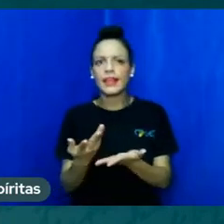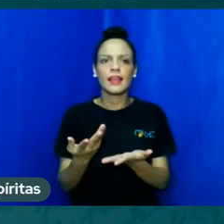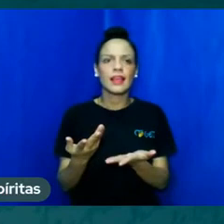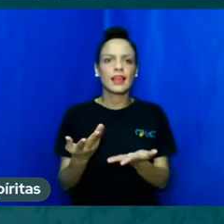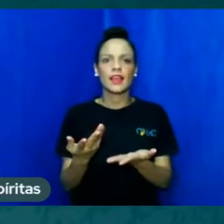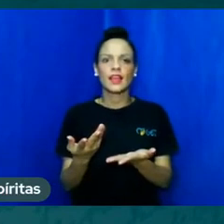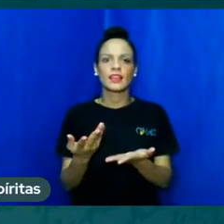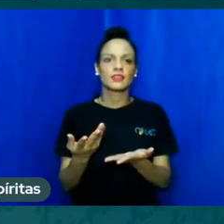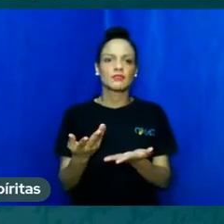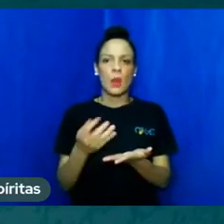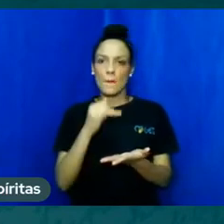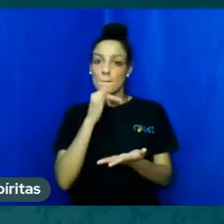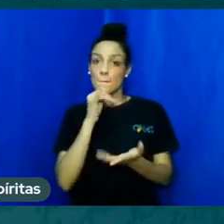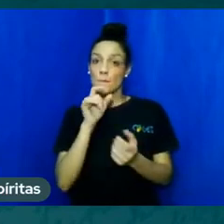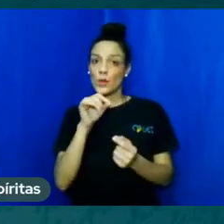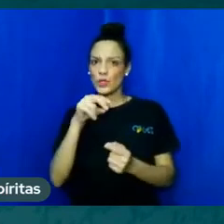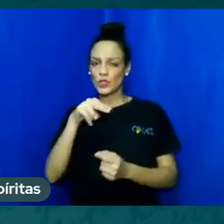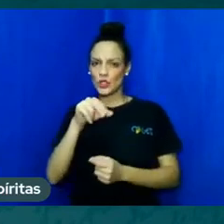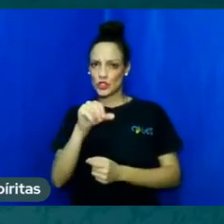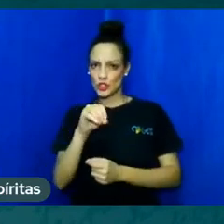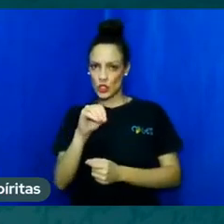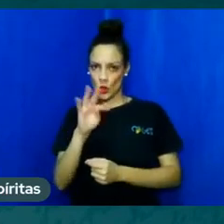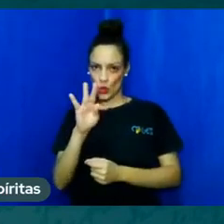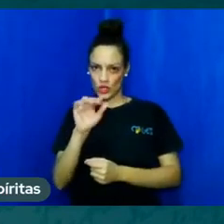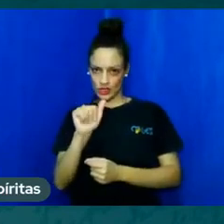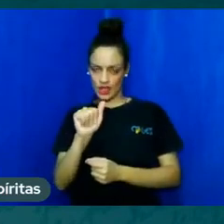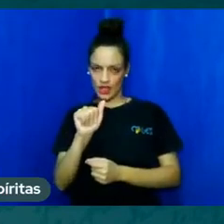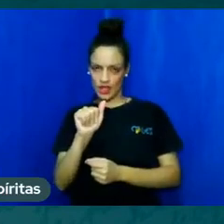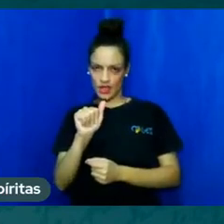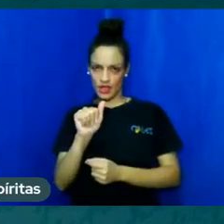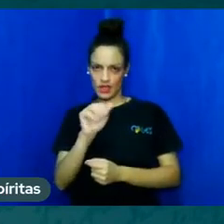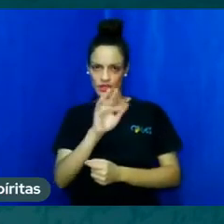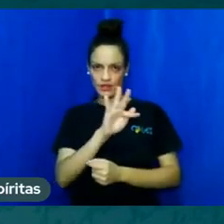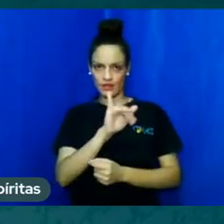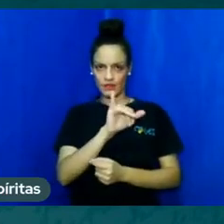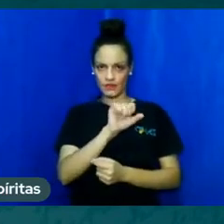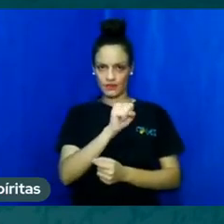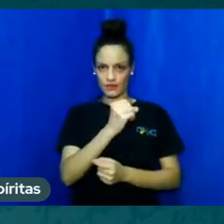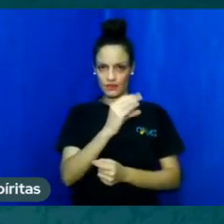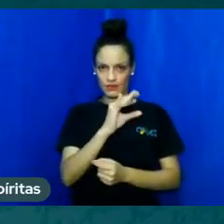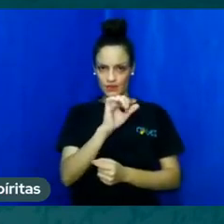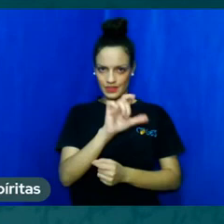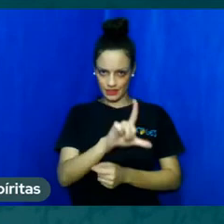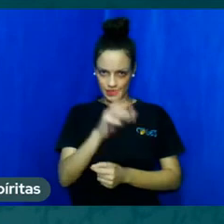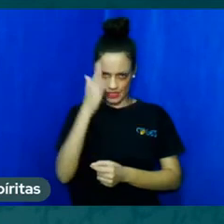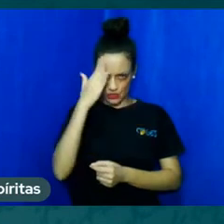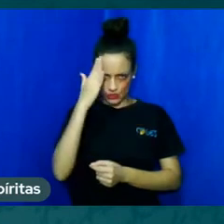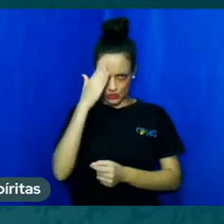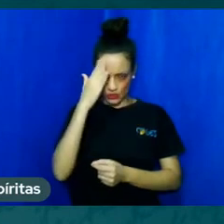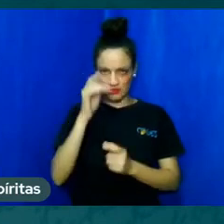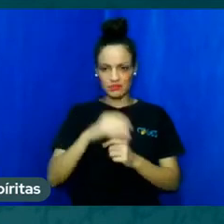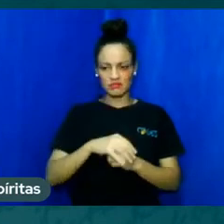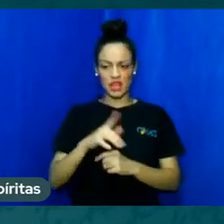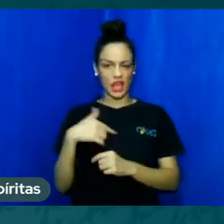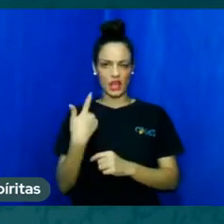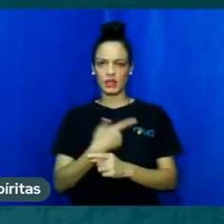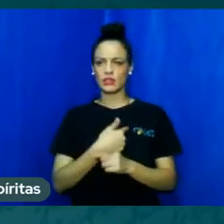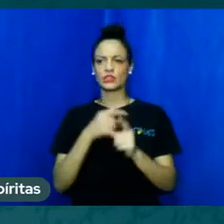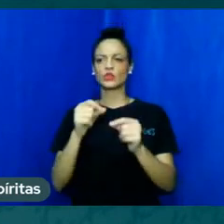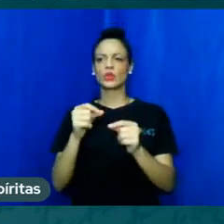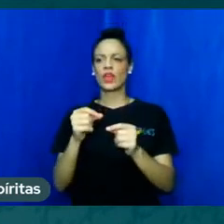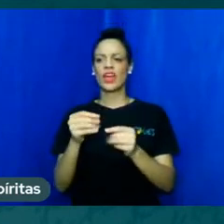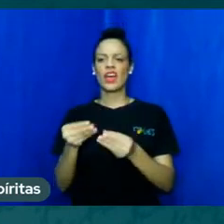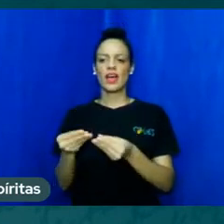Não dá nota fiscal em alguns lugares, né? A gente... é estudante, né? Quem é que nunca colou numa